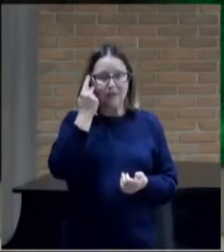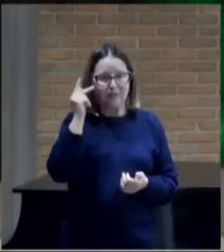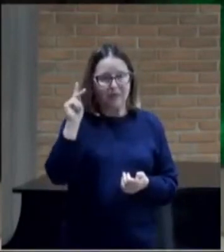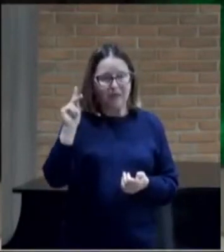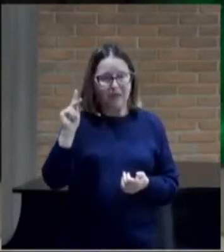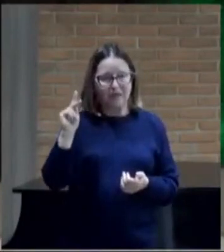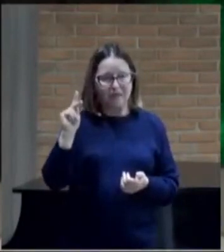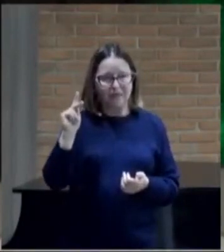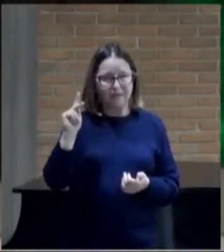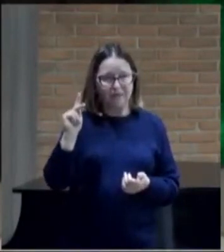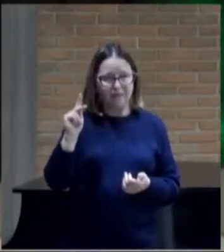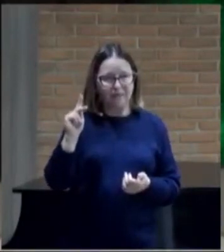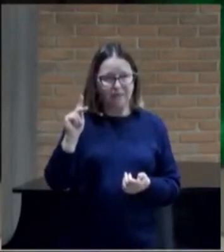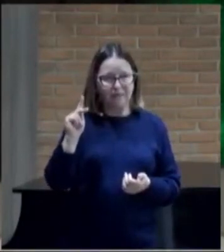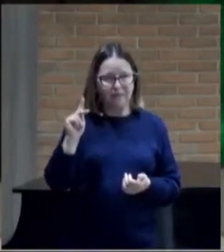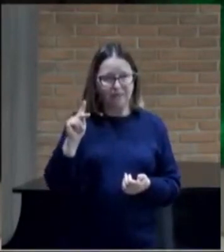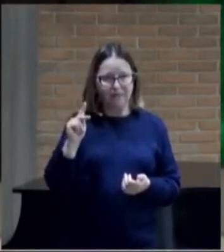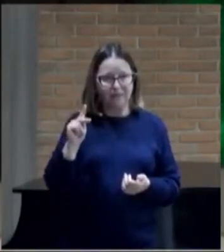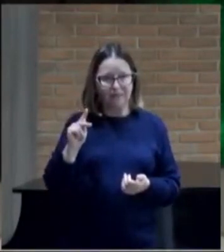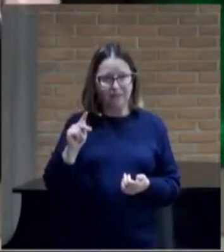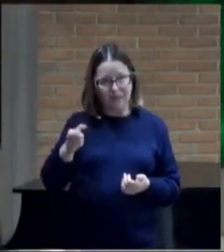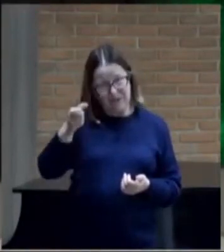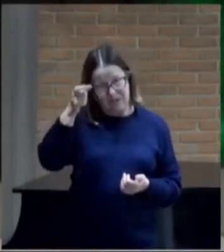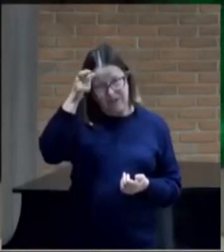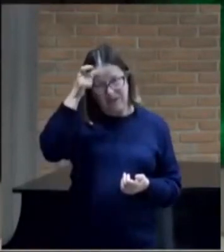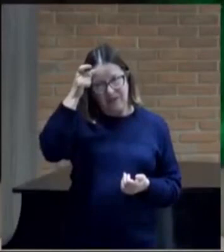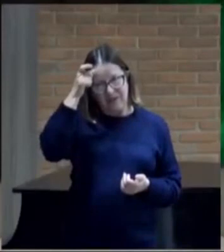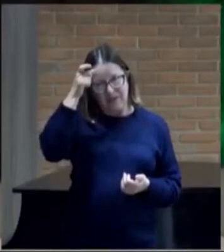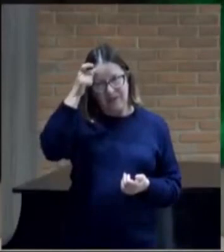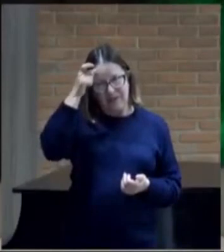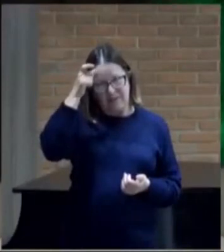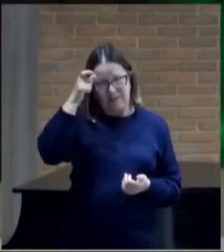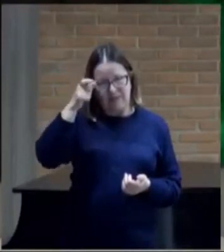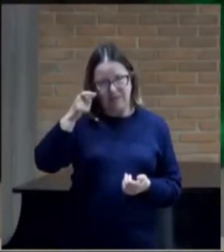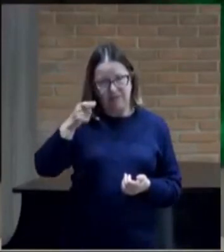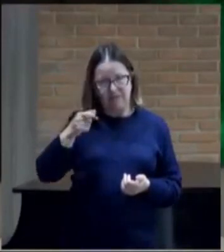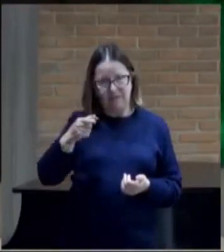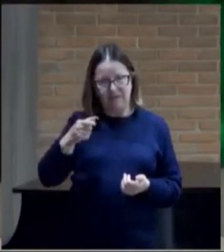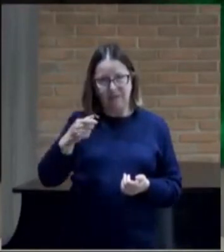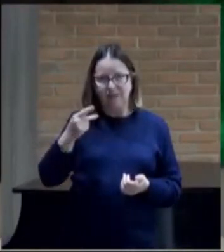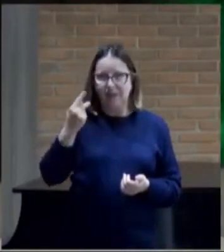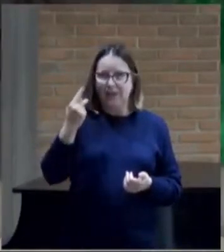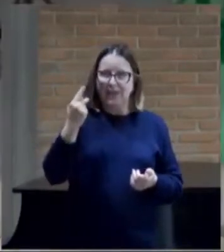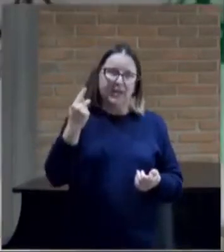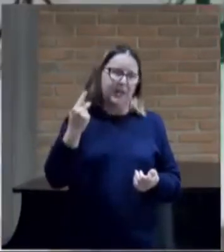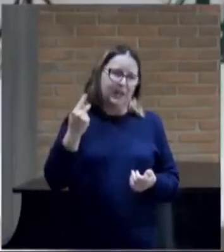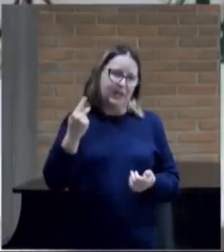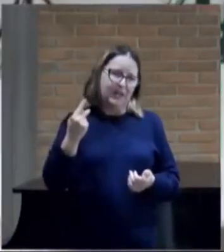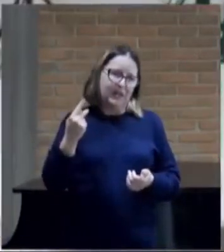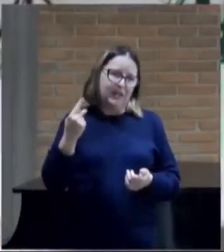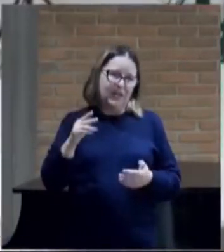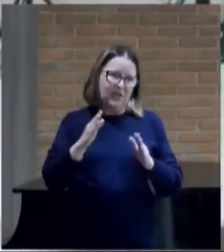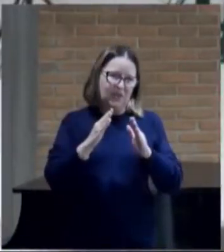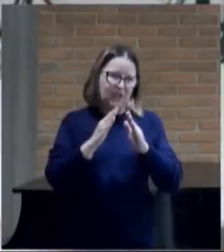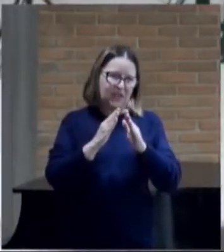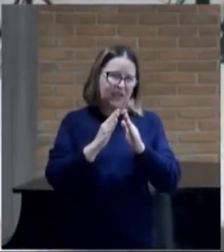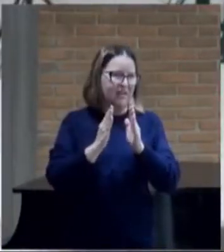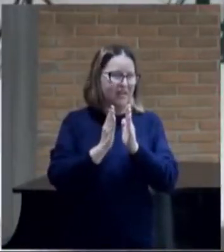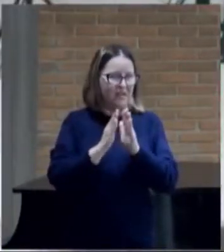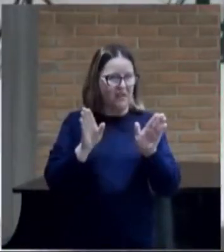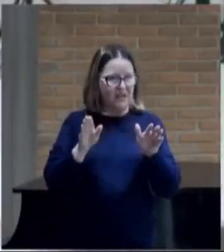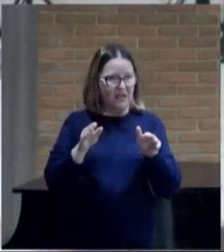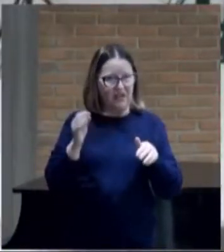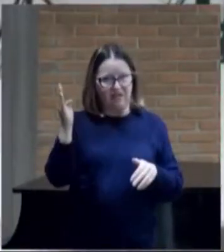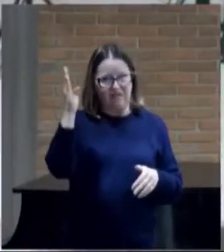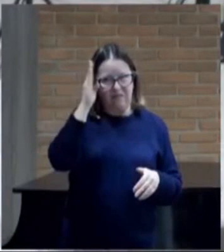deglução de Satanás e de todas as suas hostes. Gerando pavor